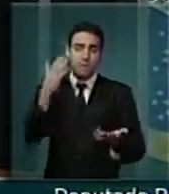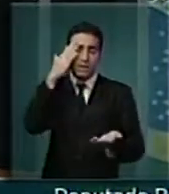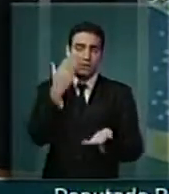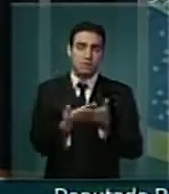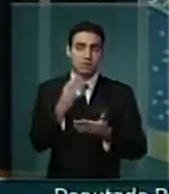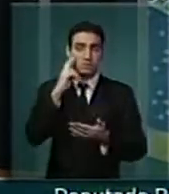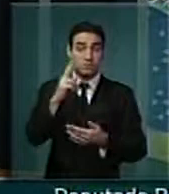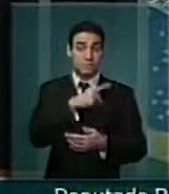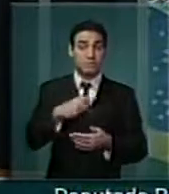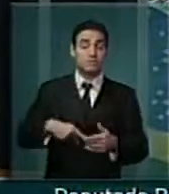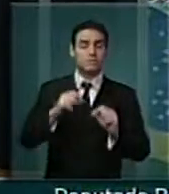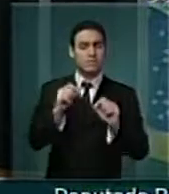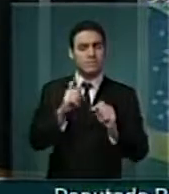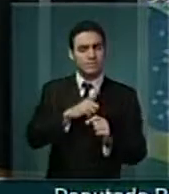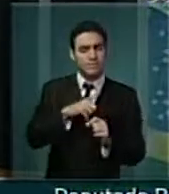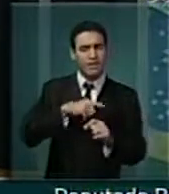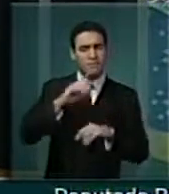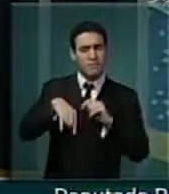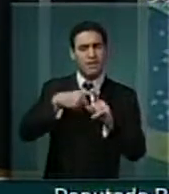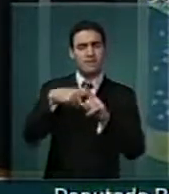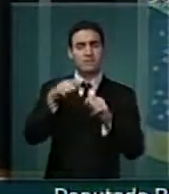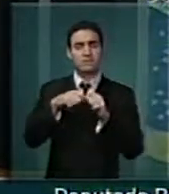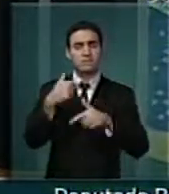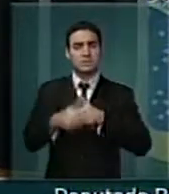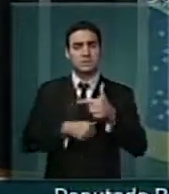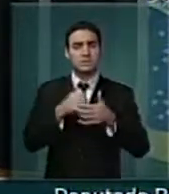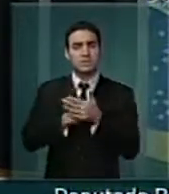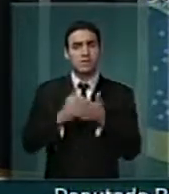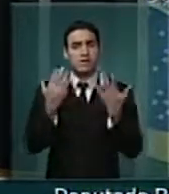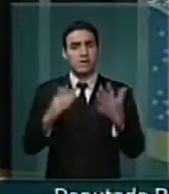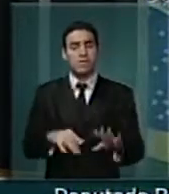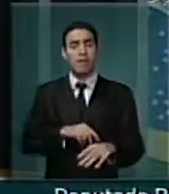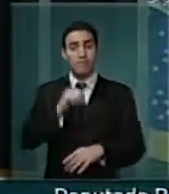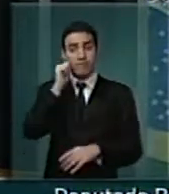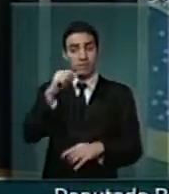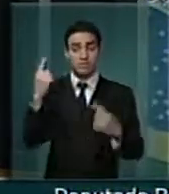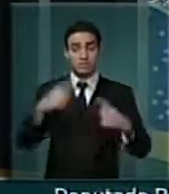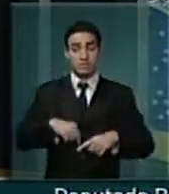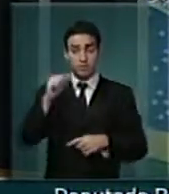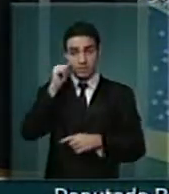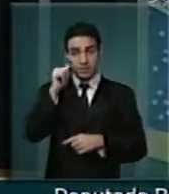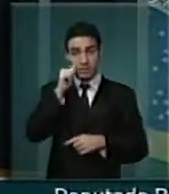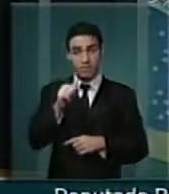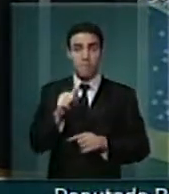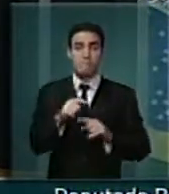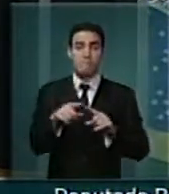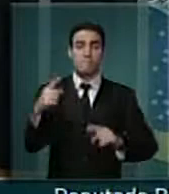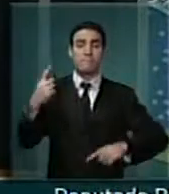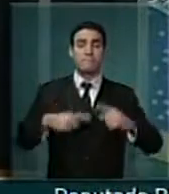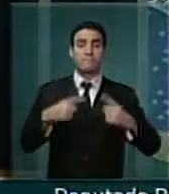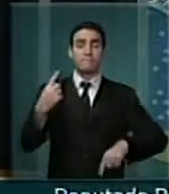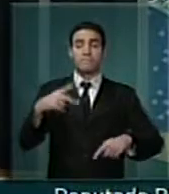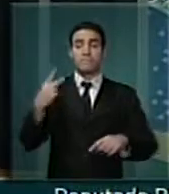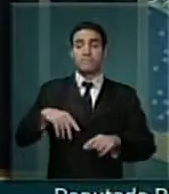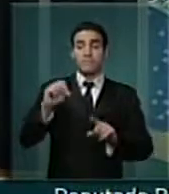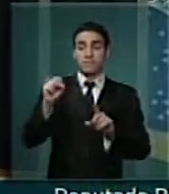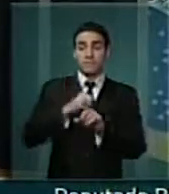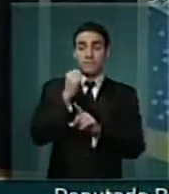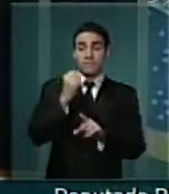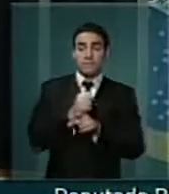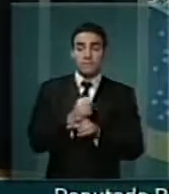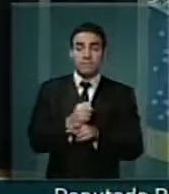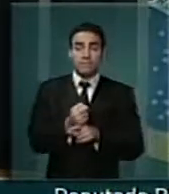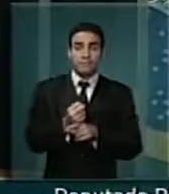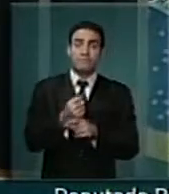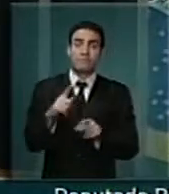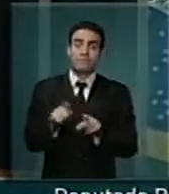Presidente, que ainda temos muito a avançar no combate à violência contra a mulher. Mas os debates na sociedade sobre o assunto e